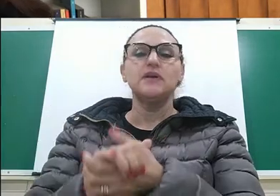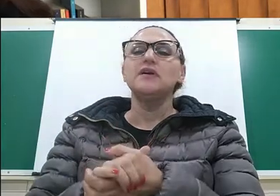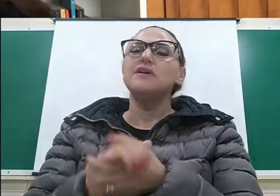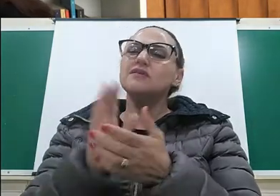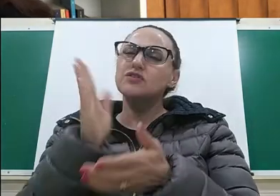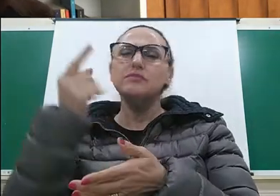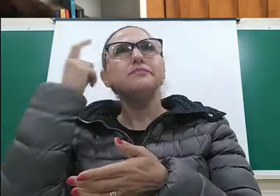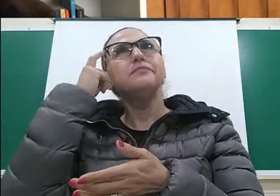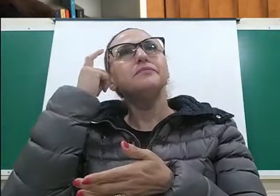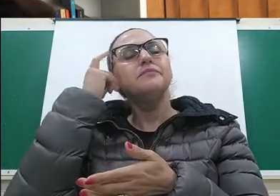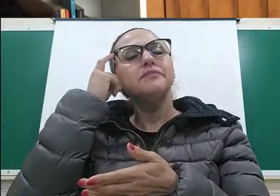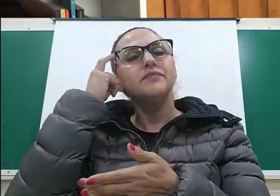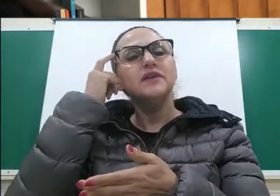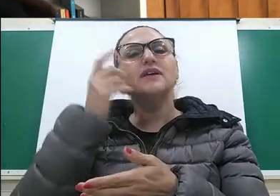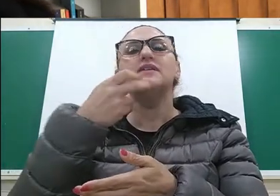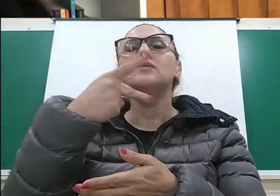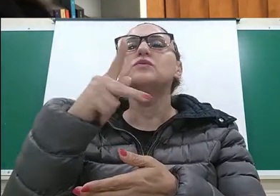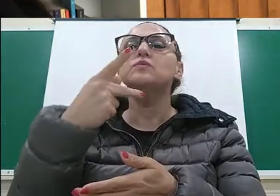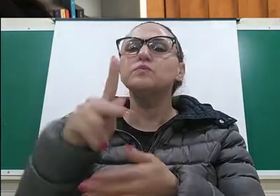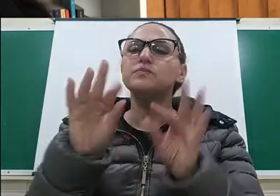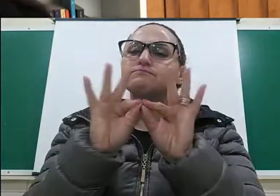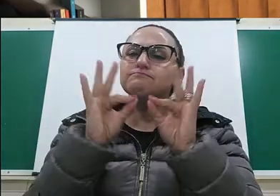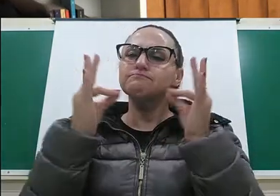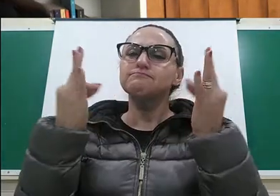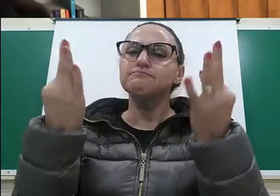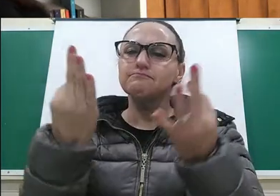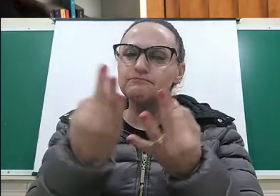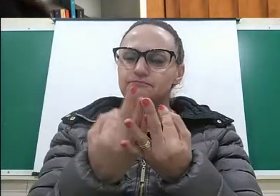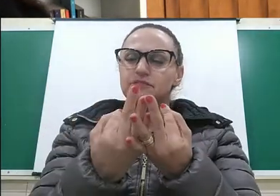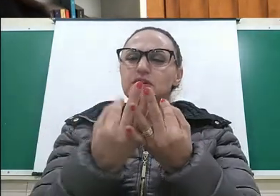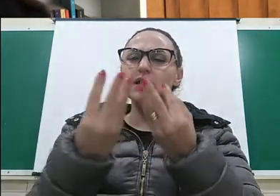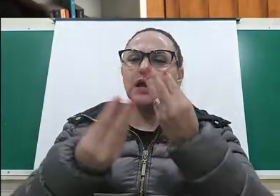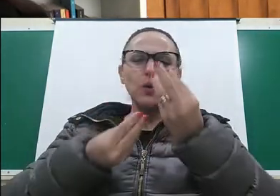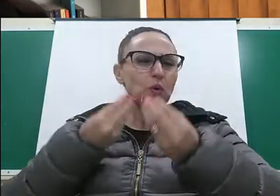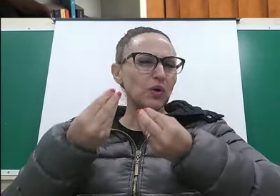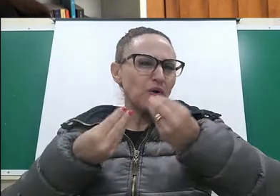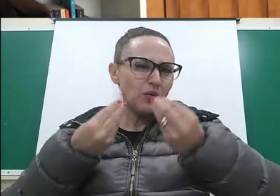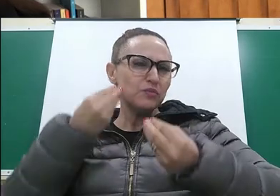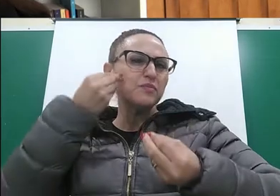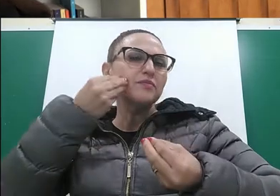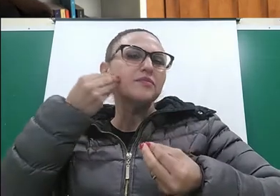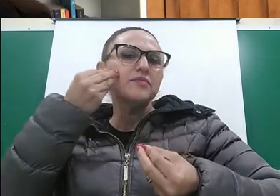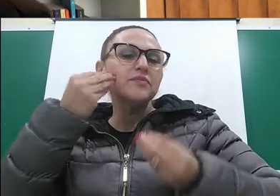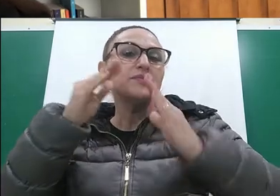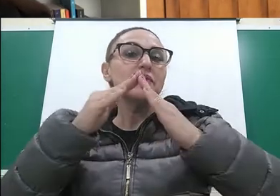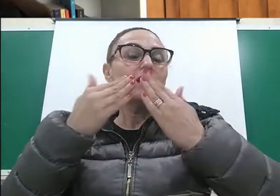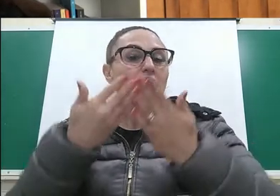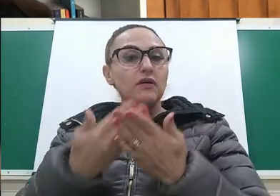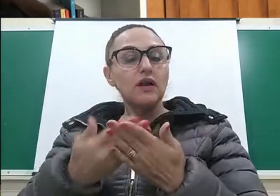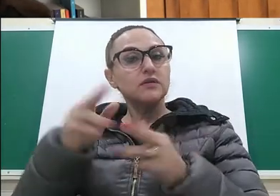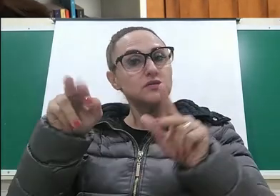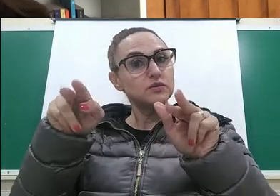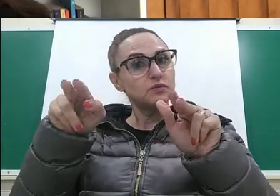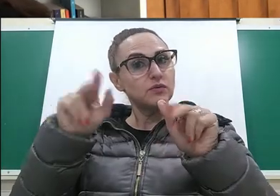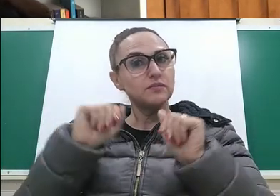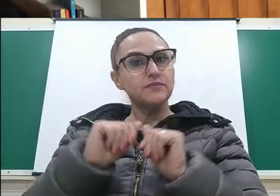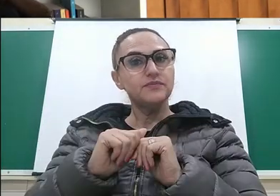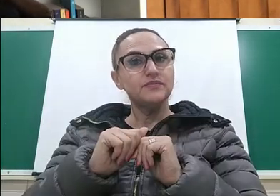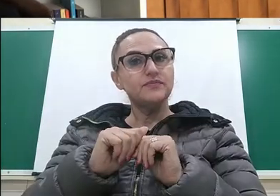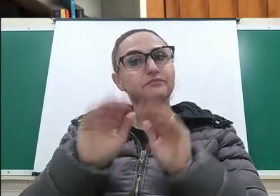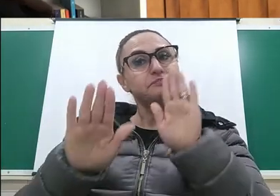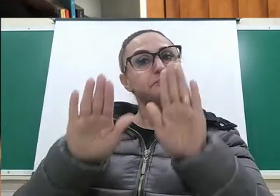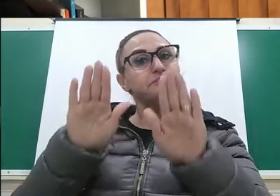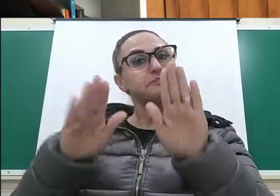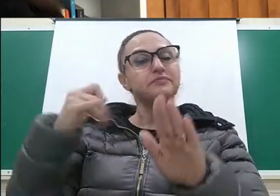para se perguntar se os seus pais e os seus avós tiveram uma experiência escolar parecida com a sua? Dependendo da sua